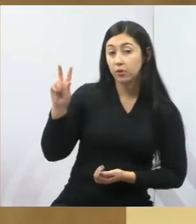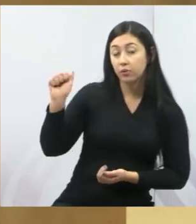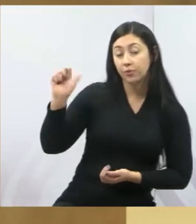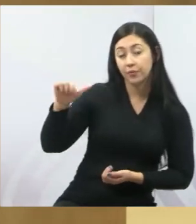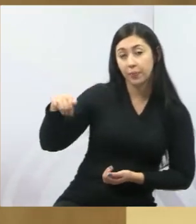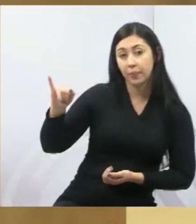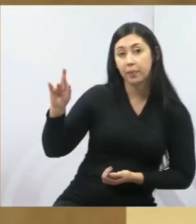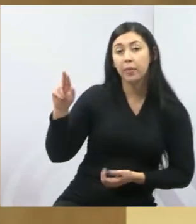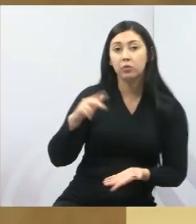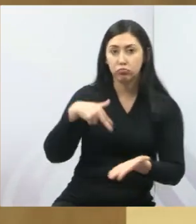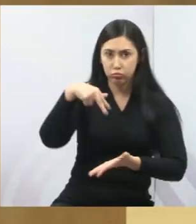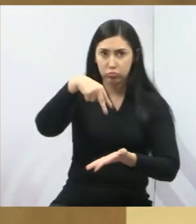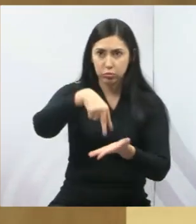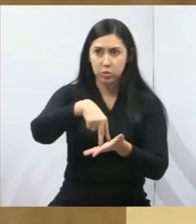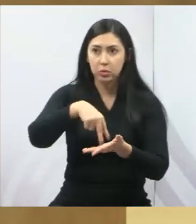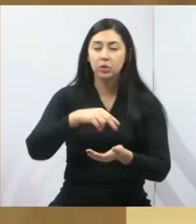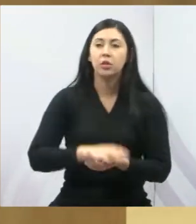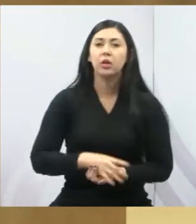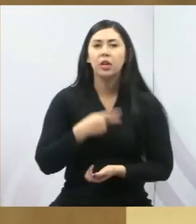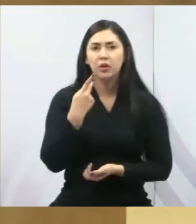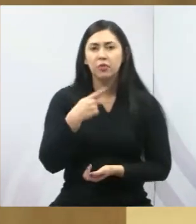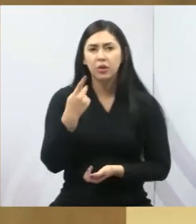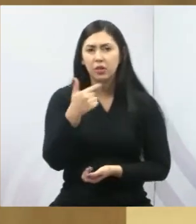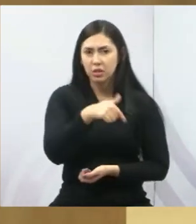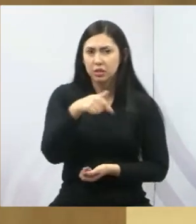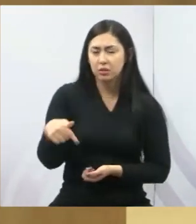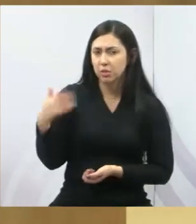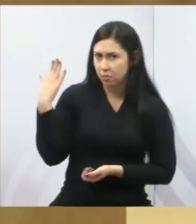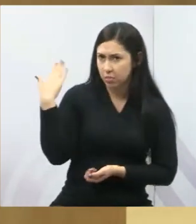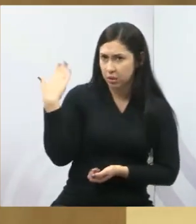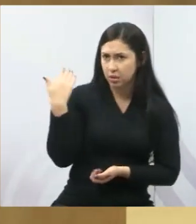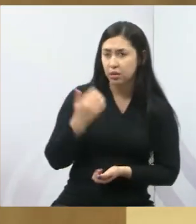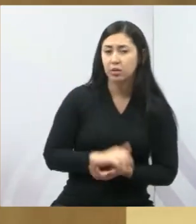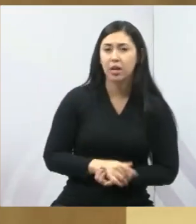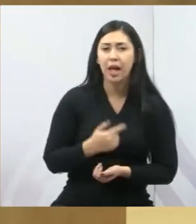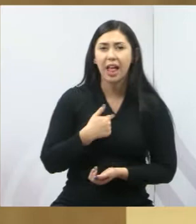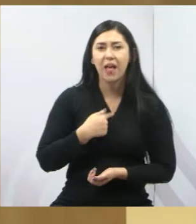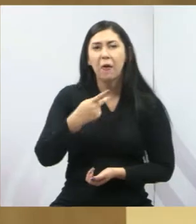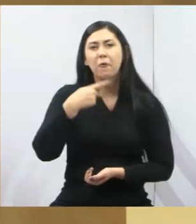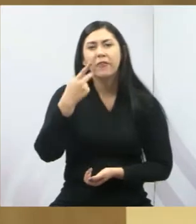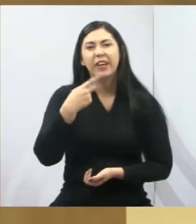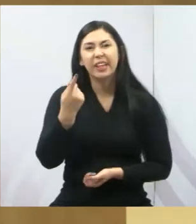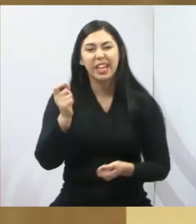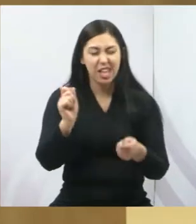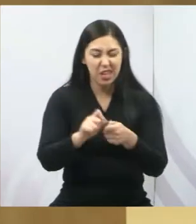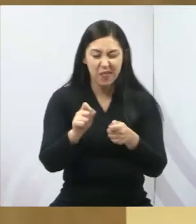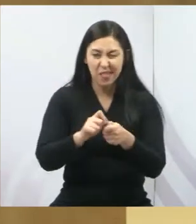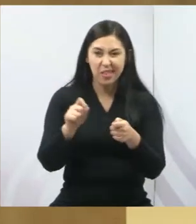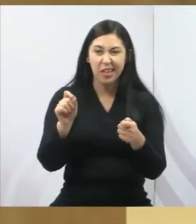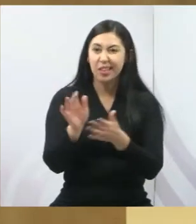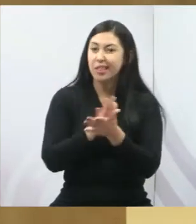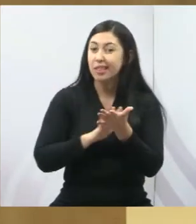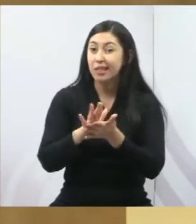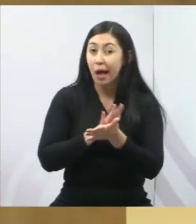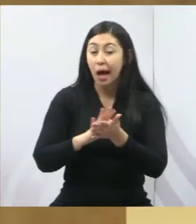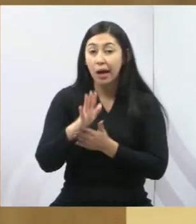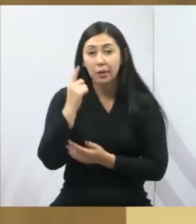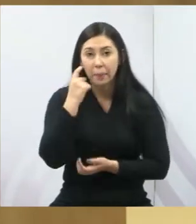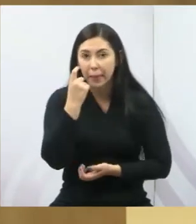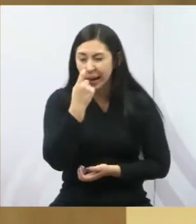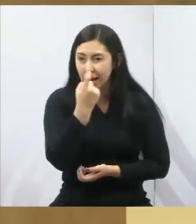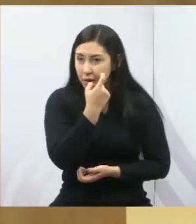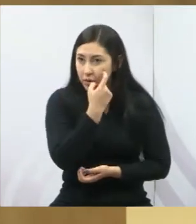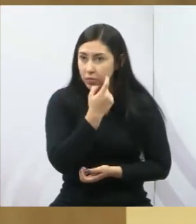aqui e disse que na semana passada eu falei que nada foi feito no Parque Meia Lua.